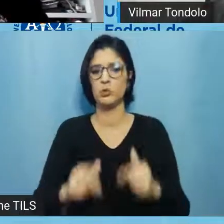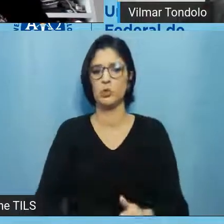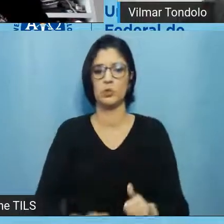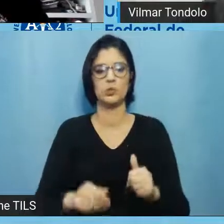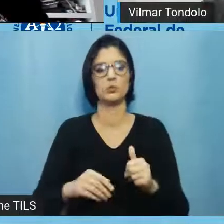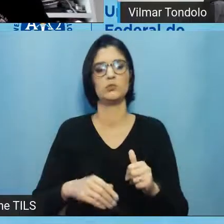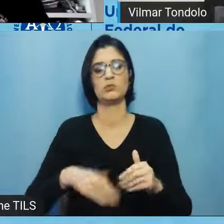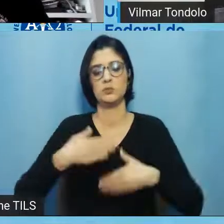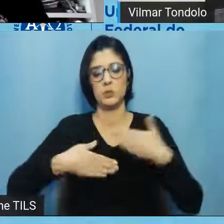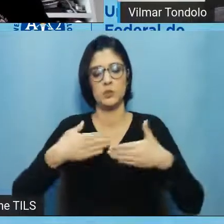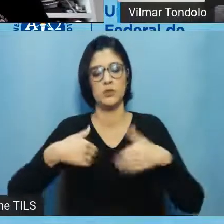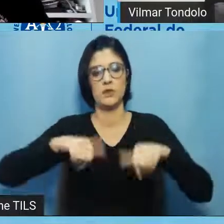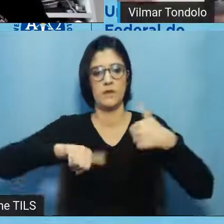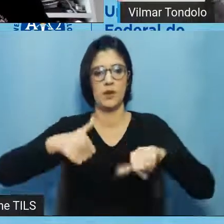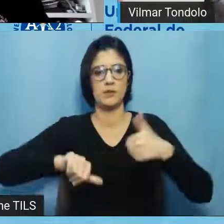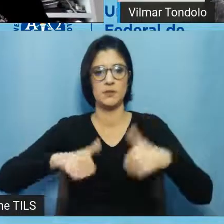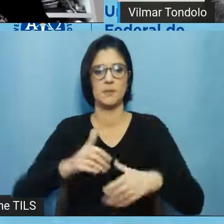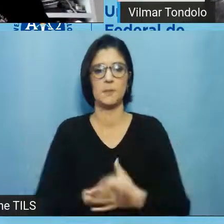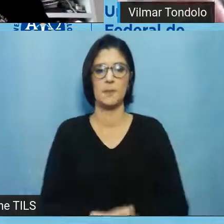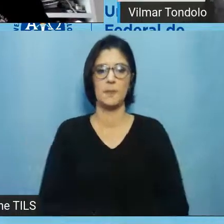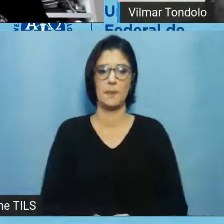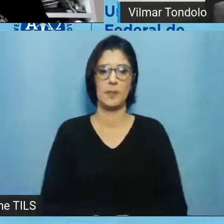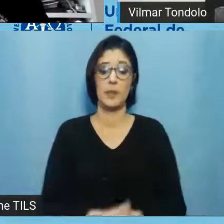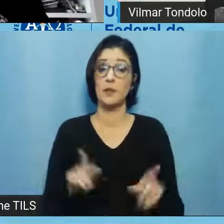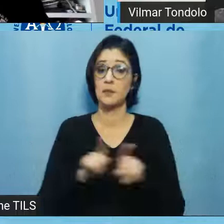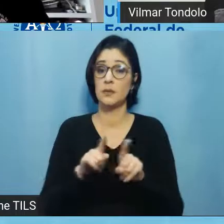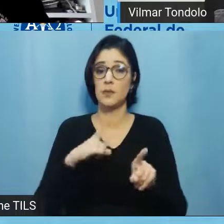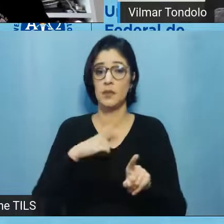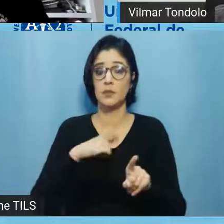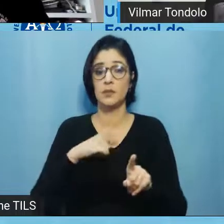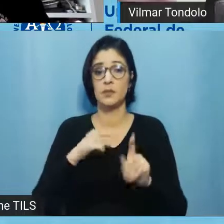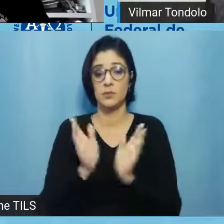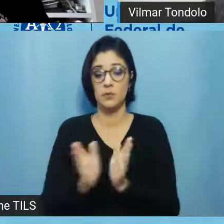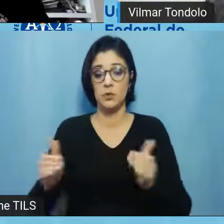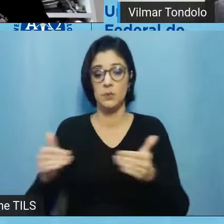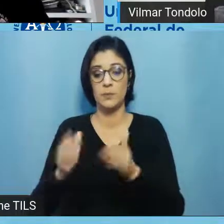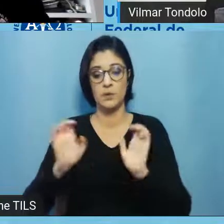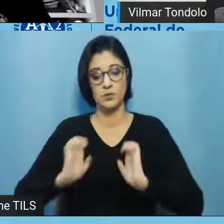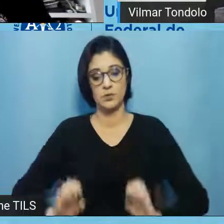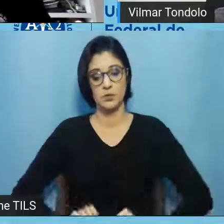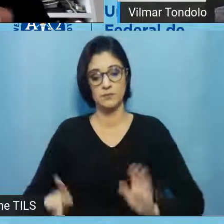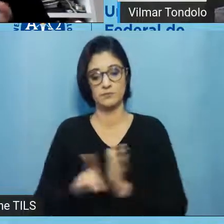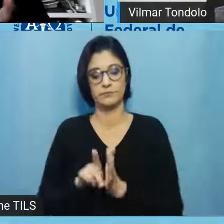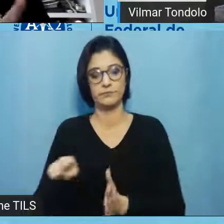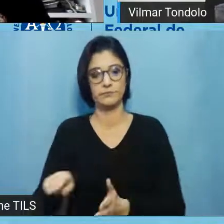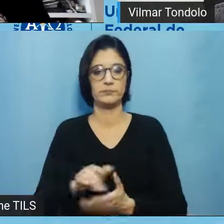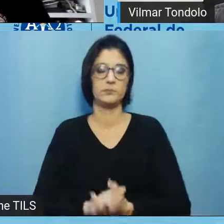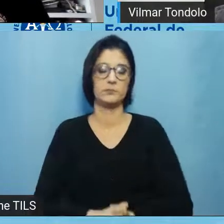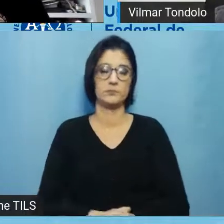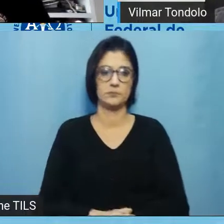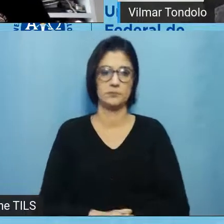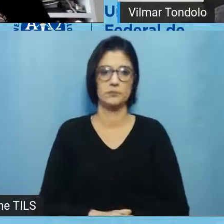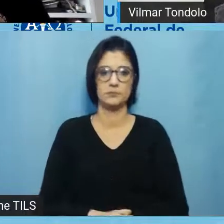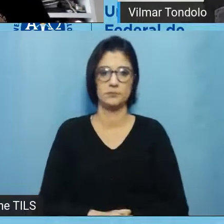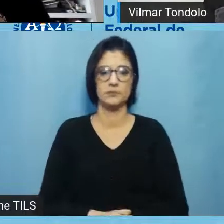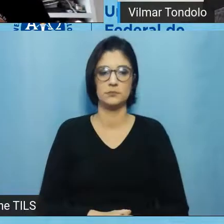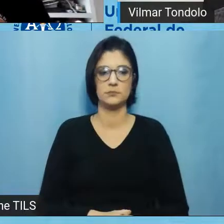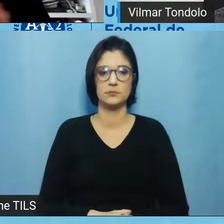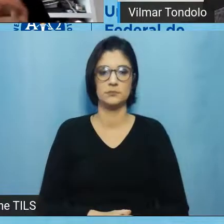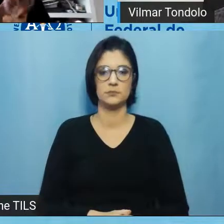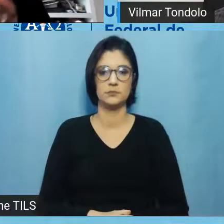Mas aí também não tem muito clara a questão dos comitês de ética em si, apenas o que a associação tem no comitê de ética, né.